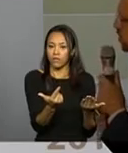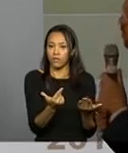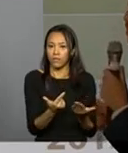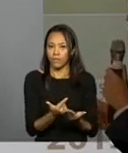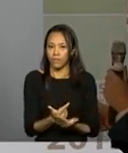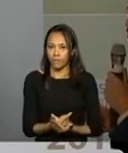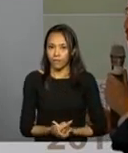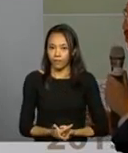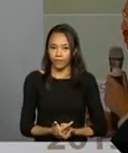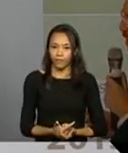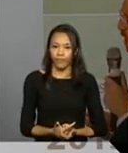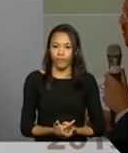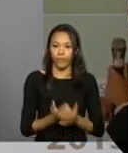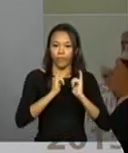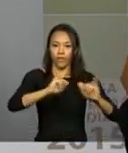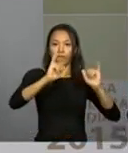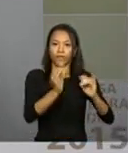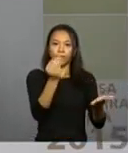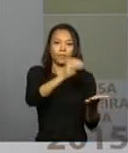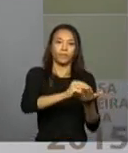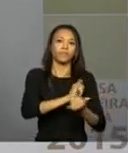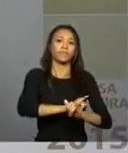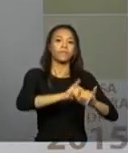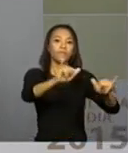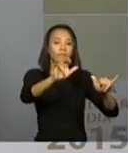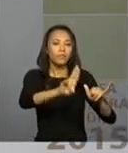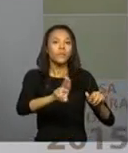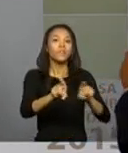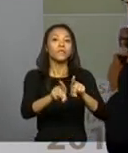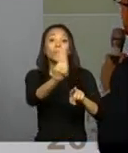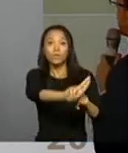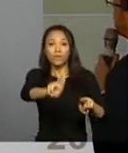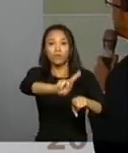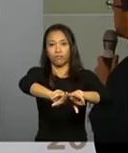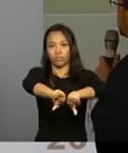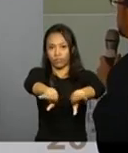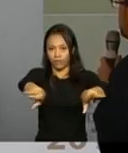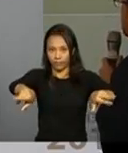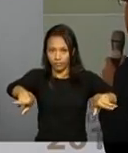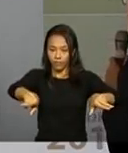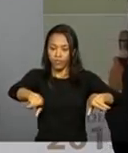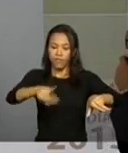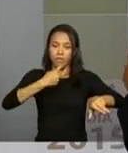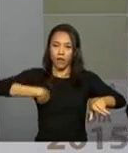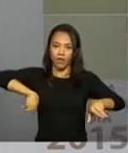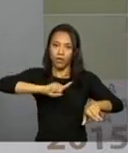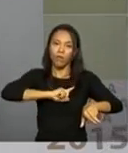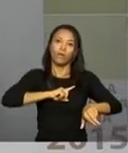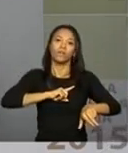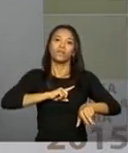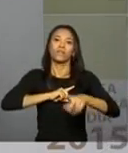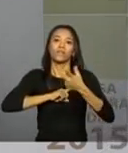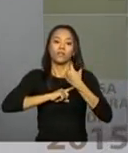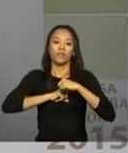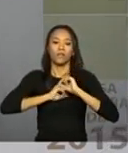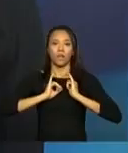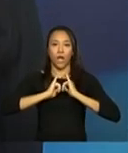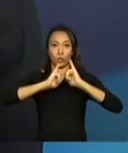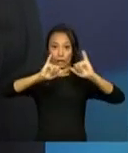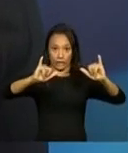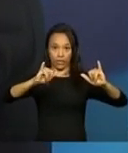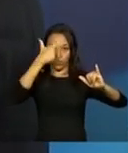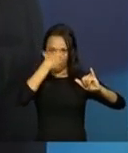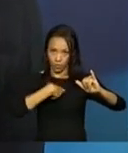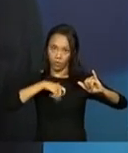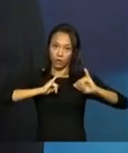as notícias publicadas nos meios e a propaganda publicada nos meios, que, para a gente, como anunciante, é muito importante, mas